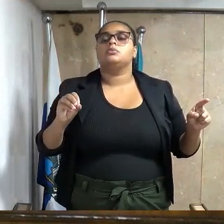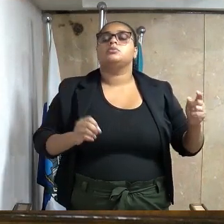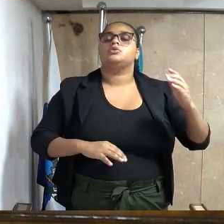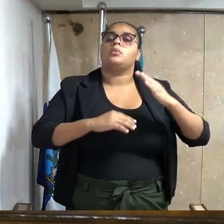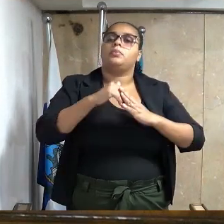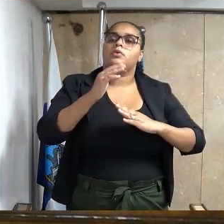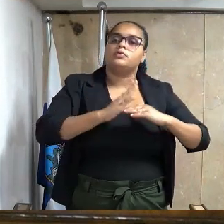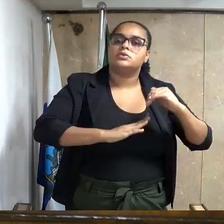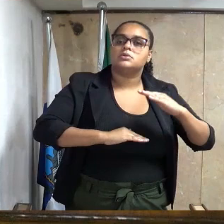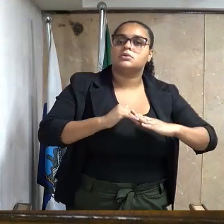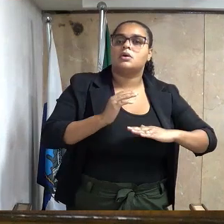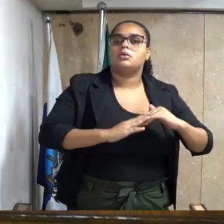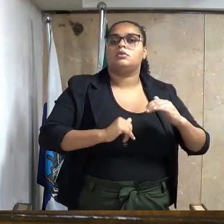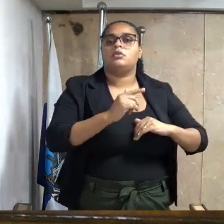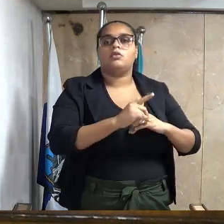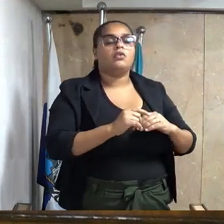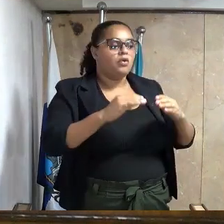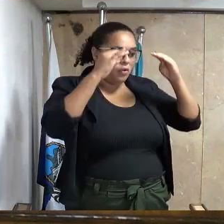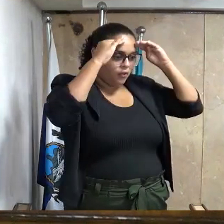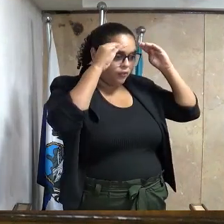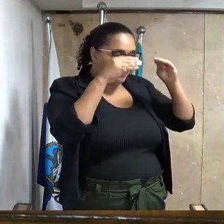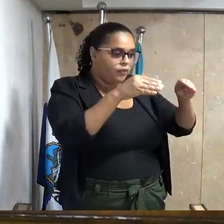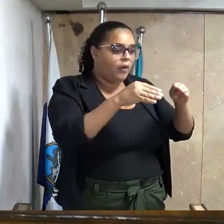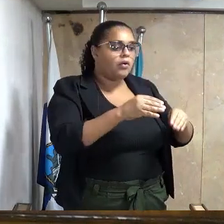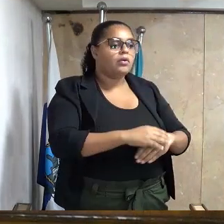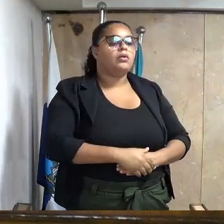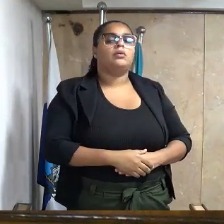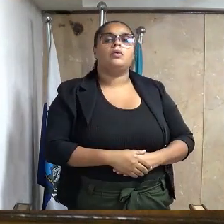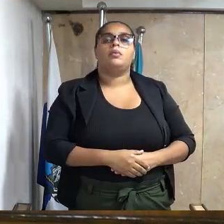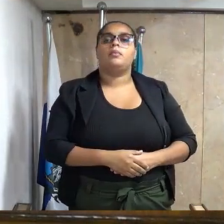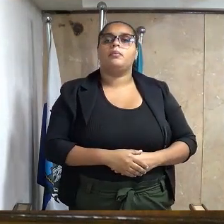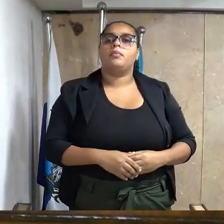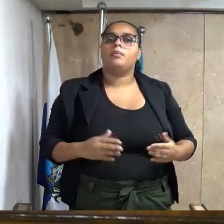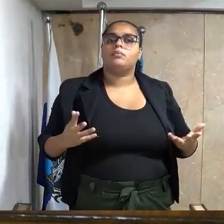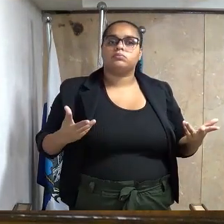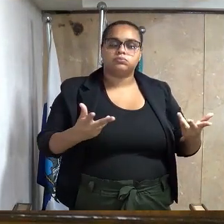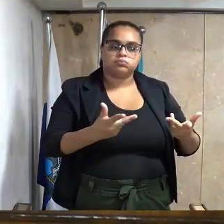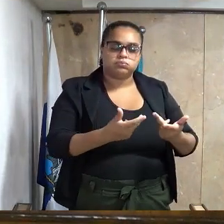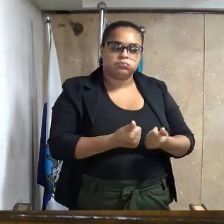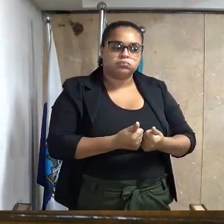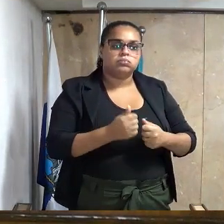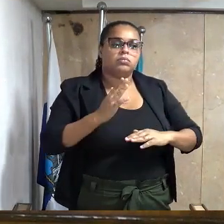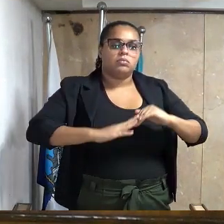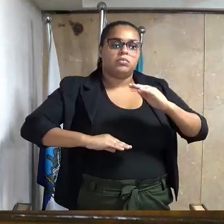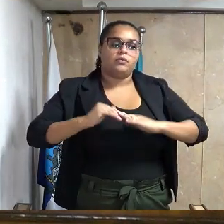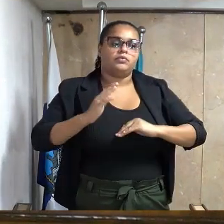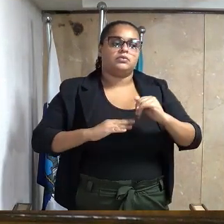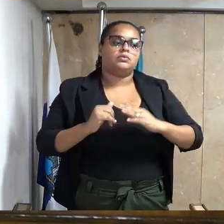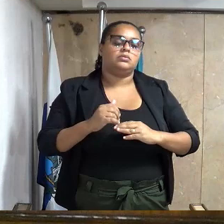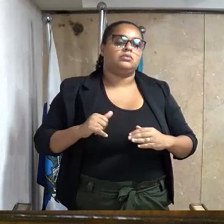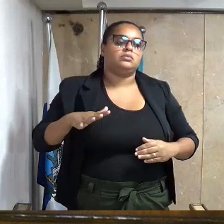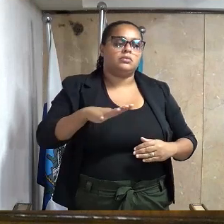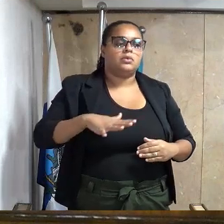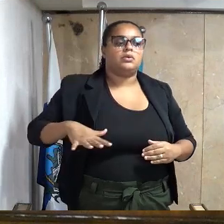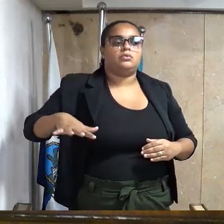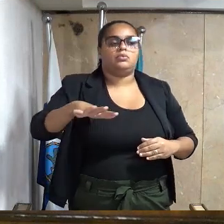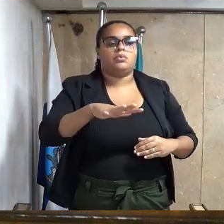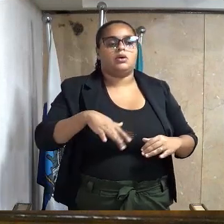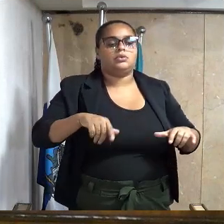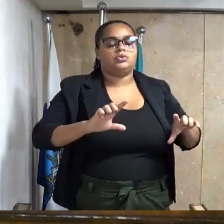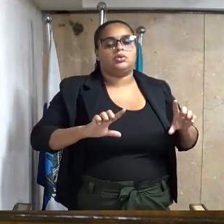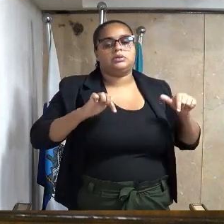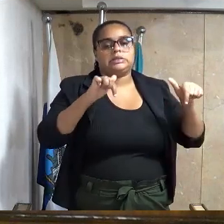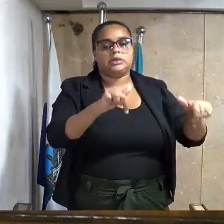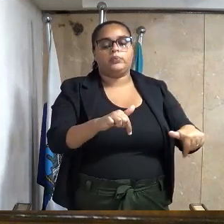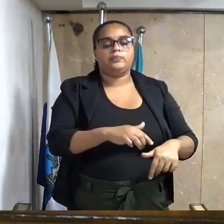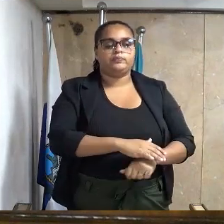funções com integridade, dedicação, foco e excelência, perfil profissional que rendeu destaque em sua